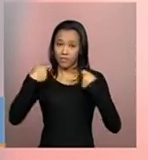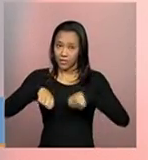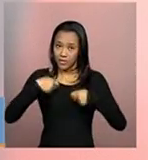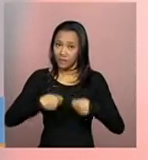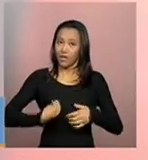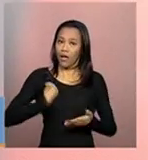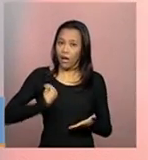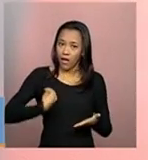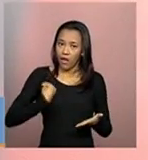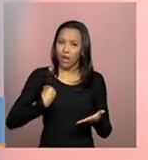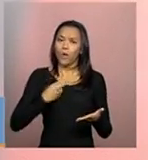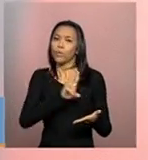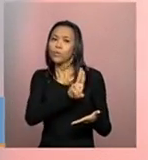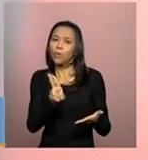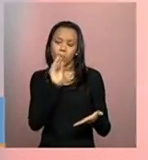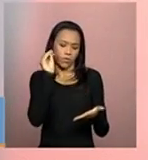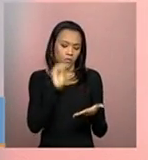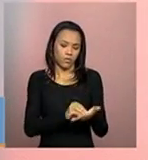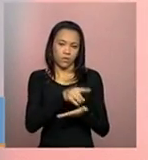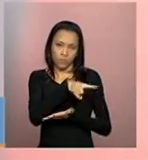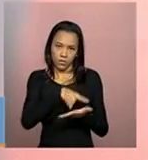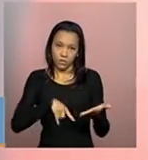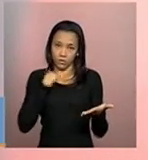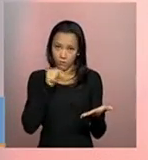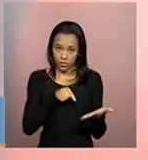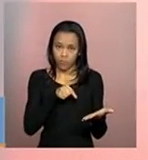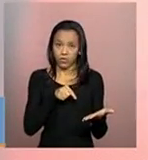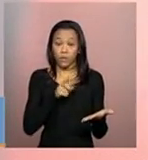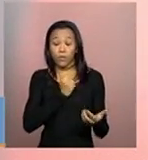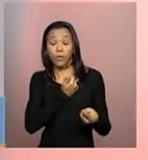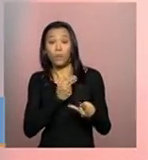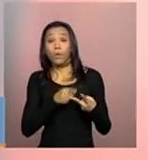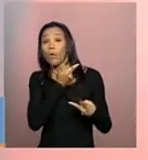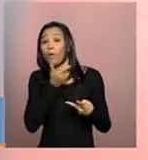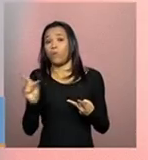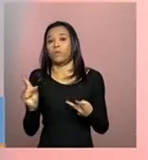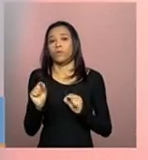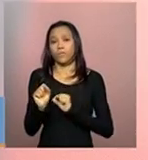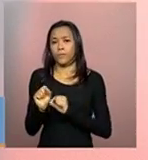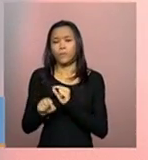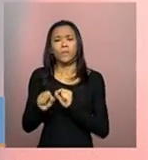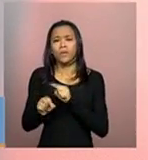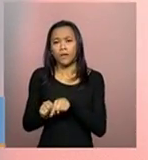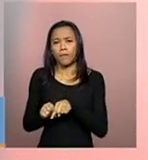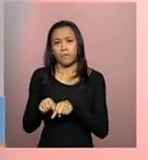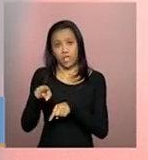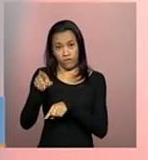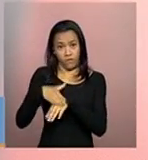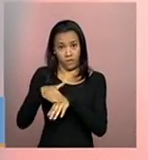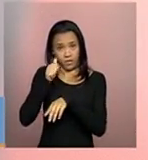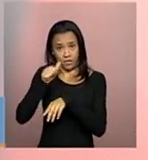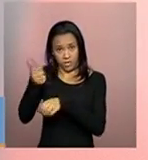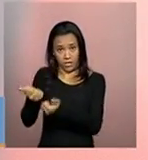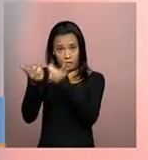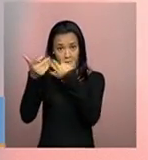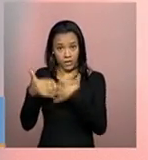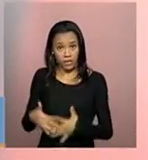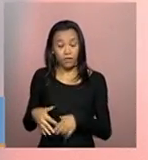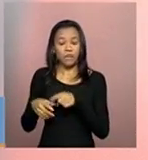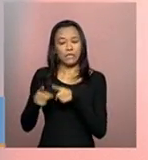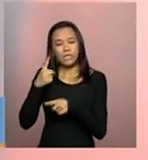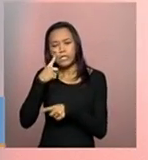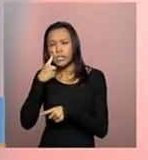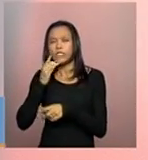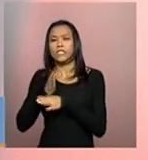cadastro, de mostrar suas ofertas. Esse é um lado. O outro lado é esse outro momento que você está relatando de ainda fazer uma